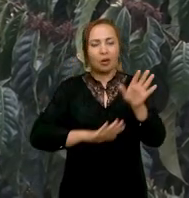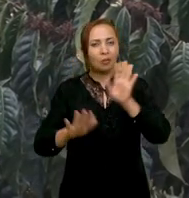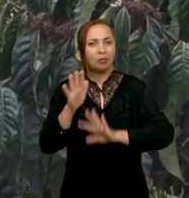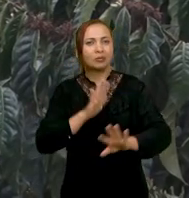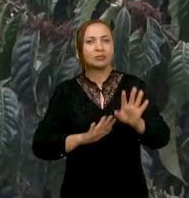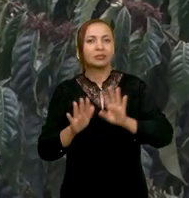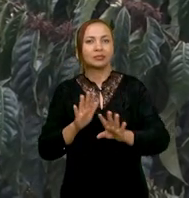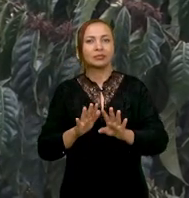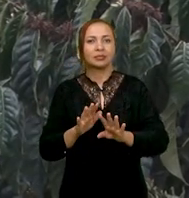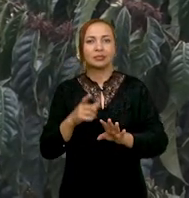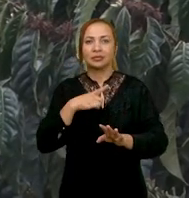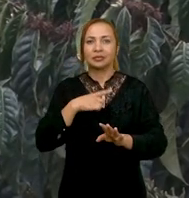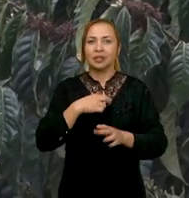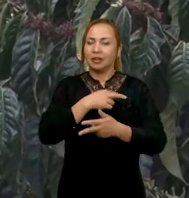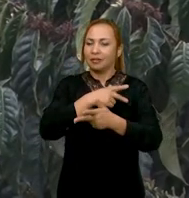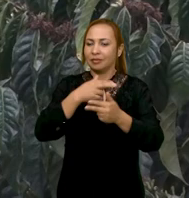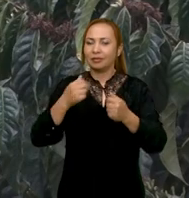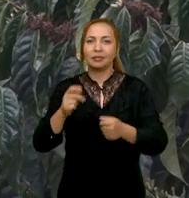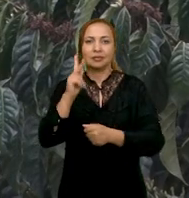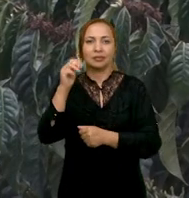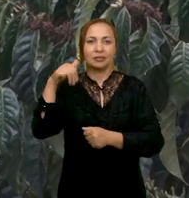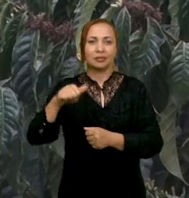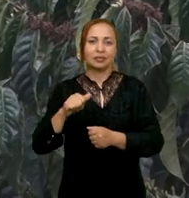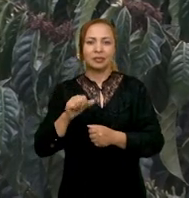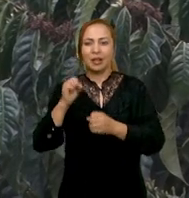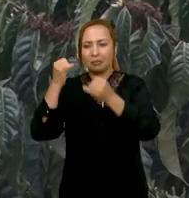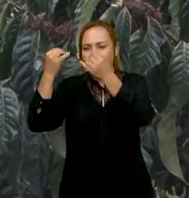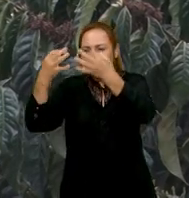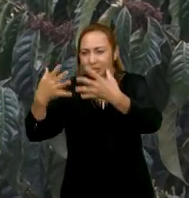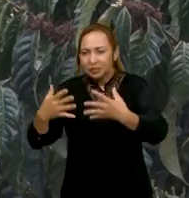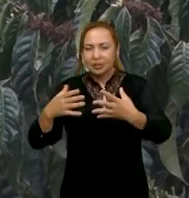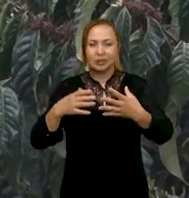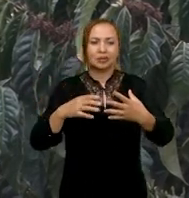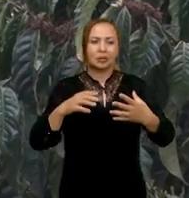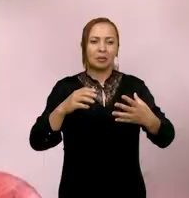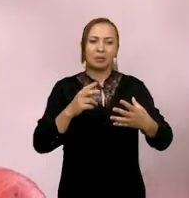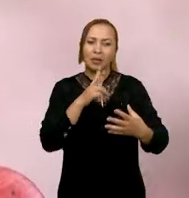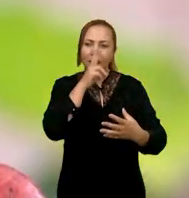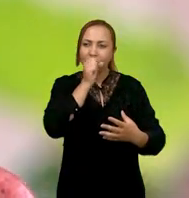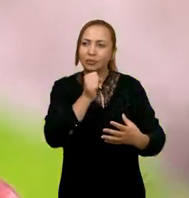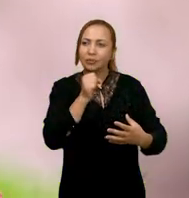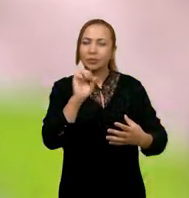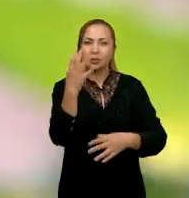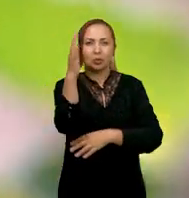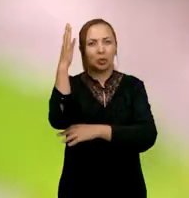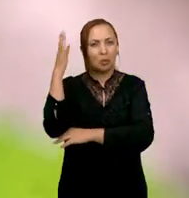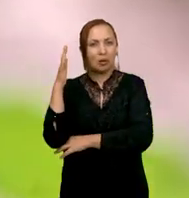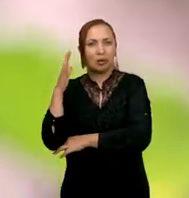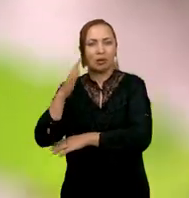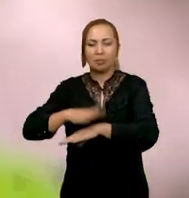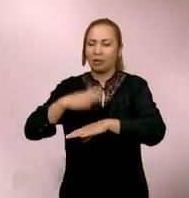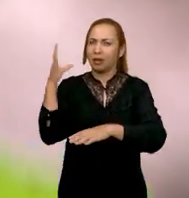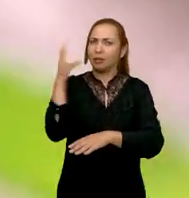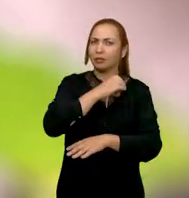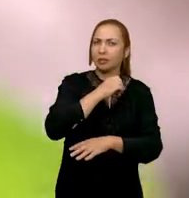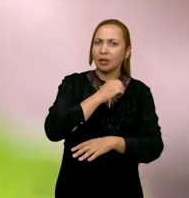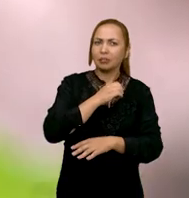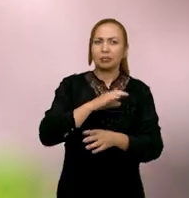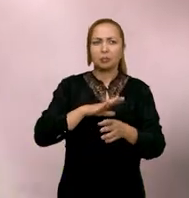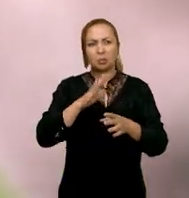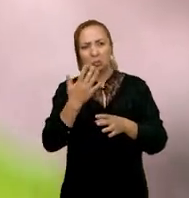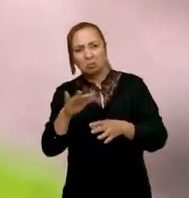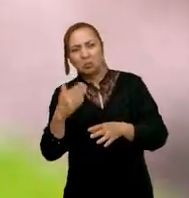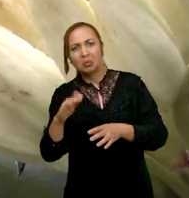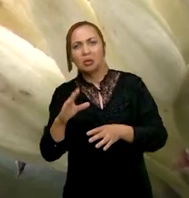tendo esse cuidado, Aqui mesmo tem vários clones aqui que estão se destacando pelo vigor, pelo tamanho. Tem clones mais precoces, clones